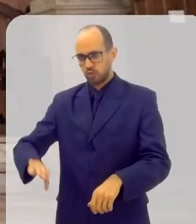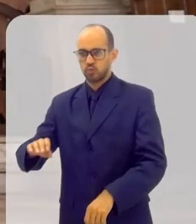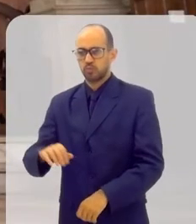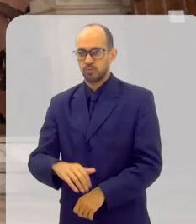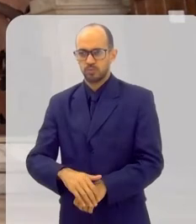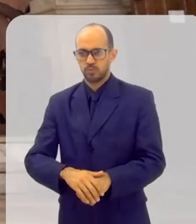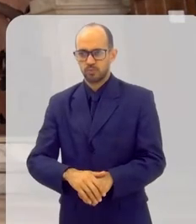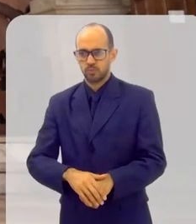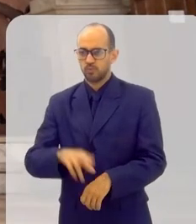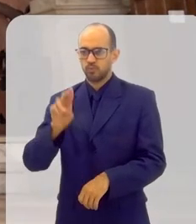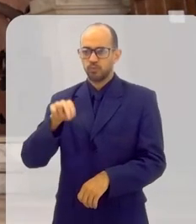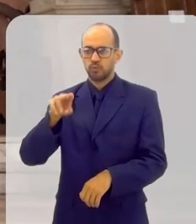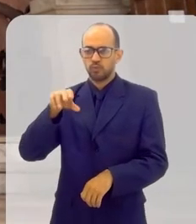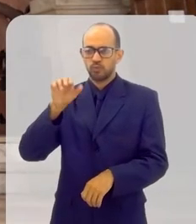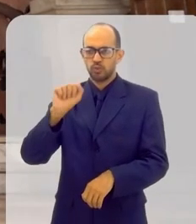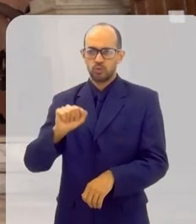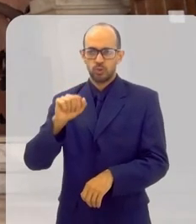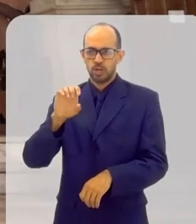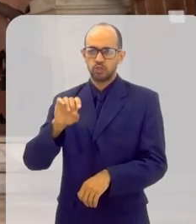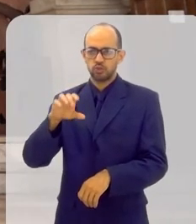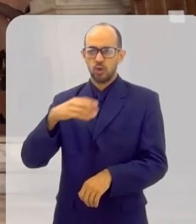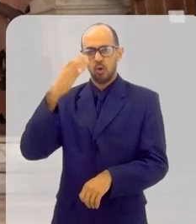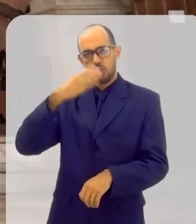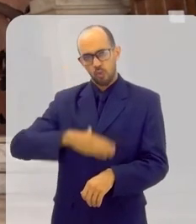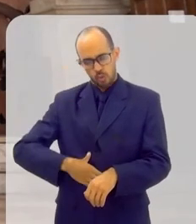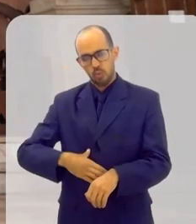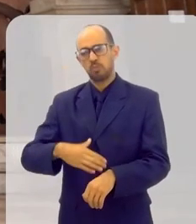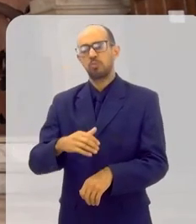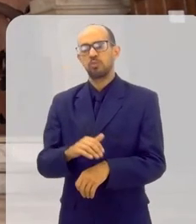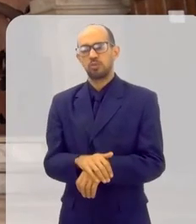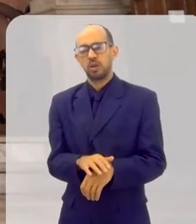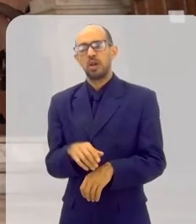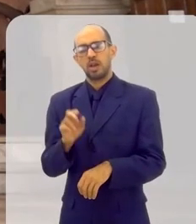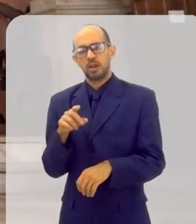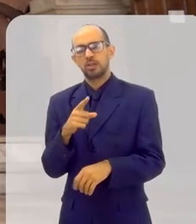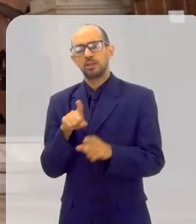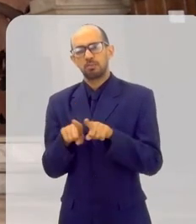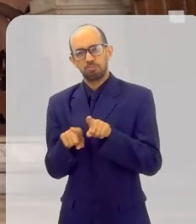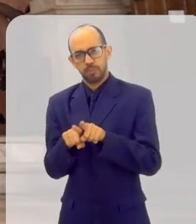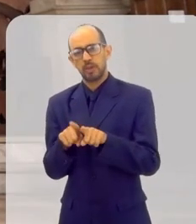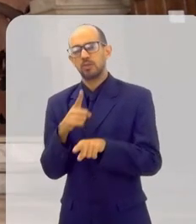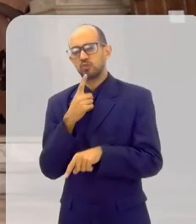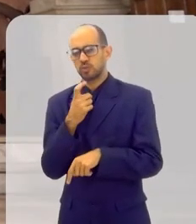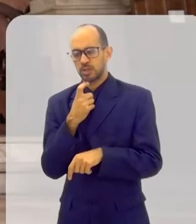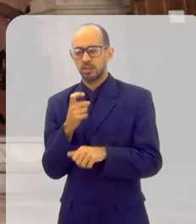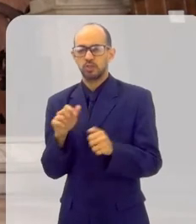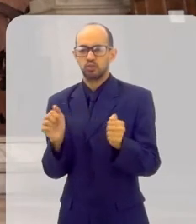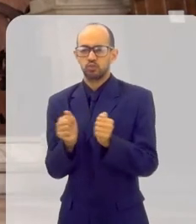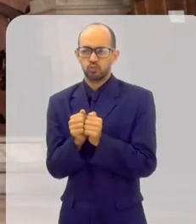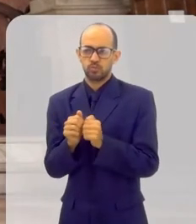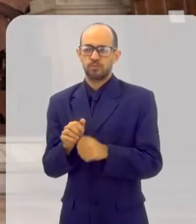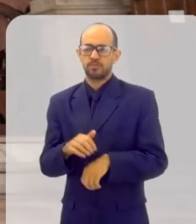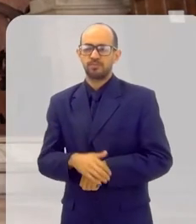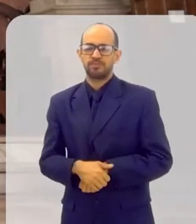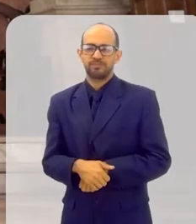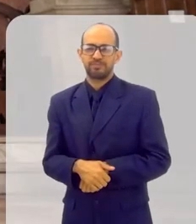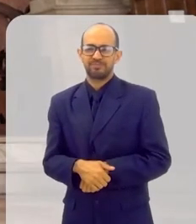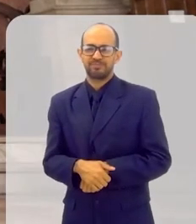espécies, sempre o corpo e o sangue. Nós nunca damos só o corpo, né? Damos o corpo e o sangue de Cristo, sempre.